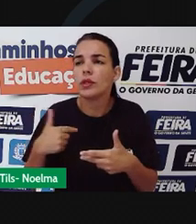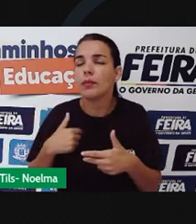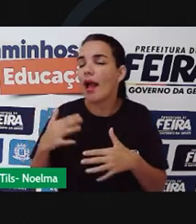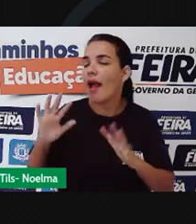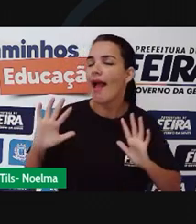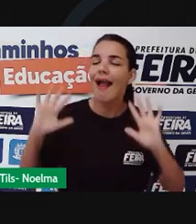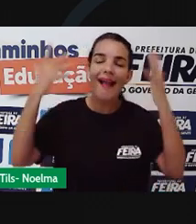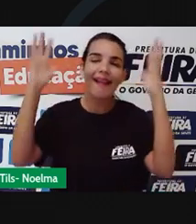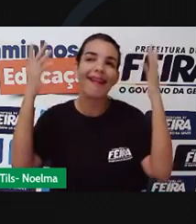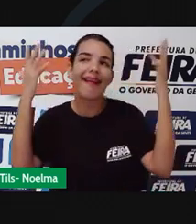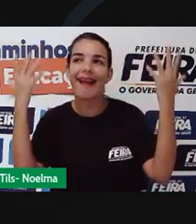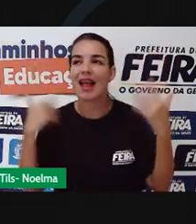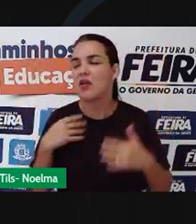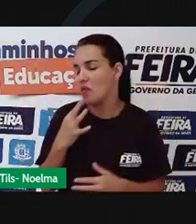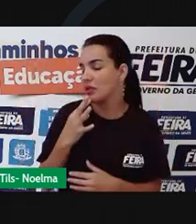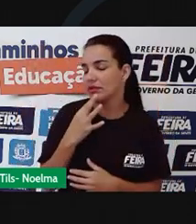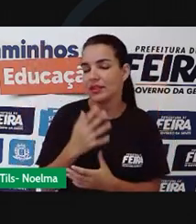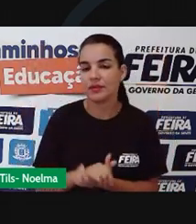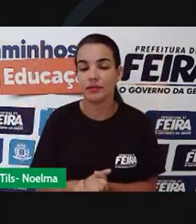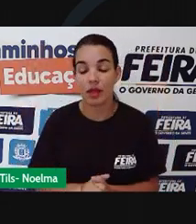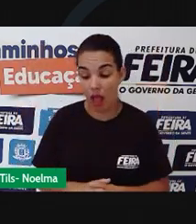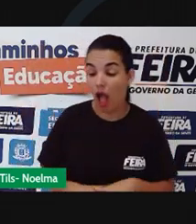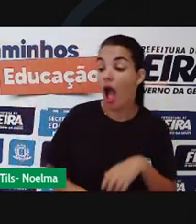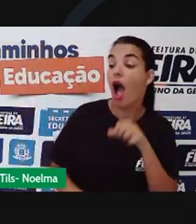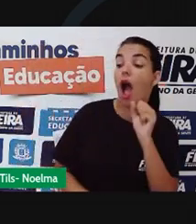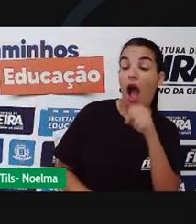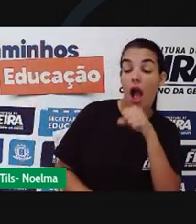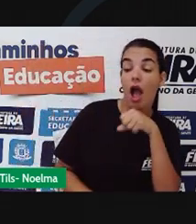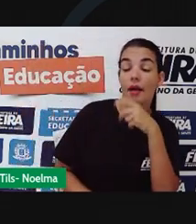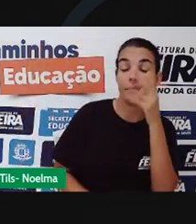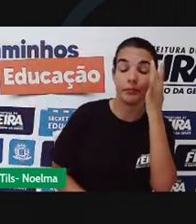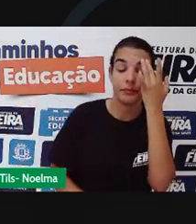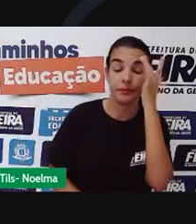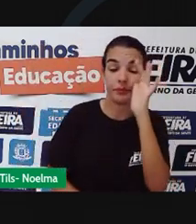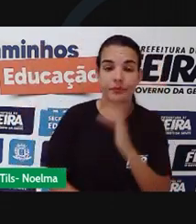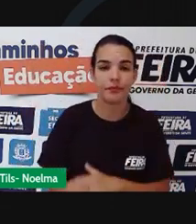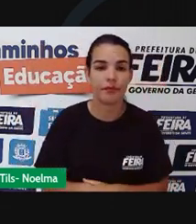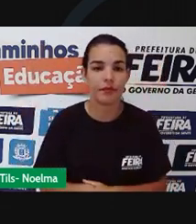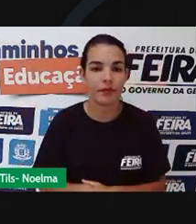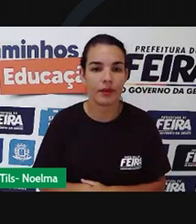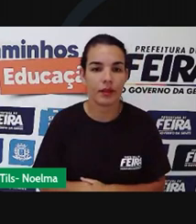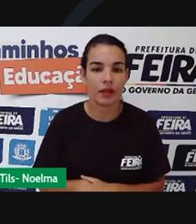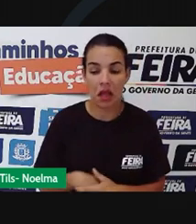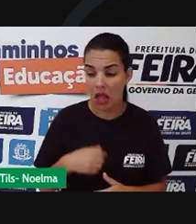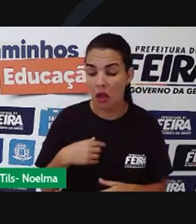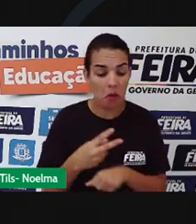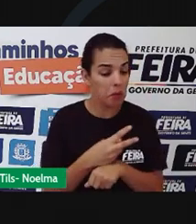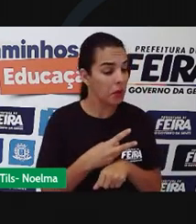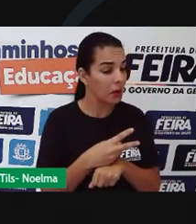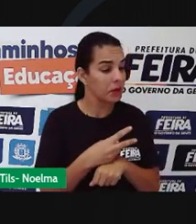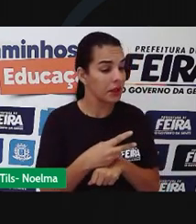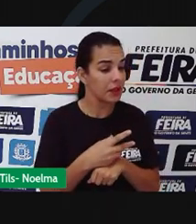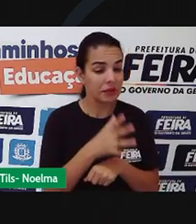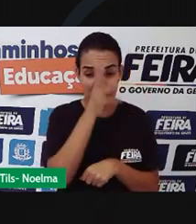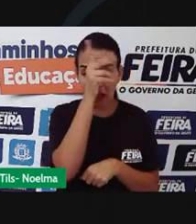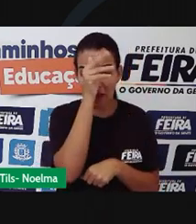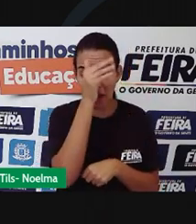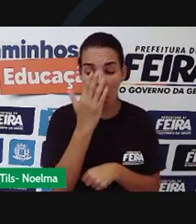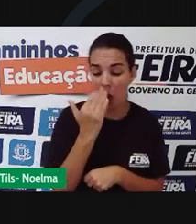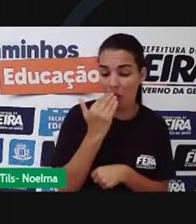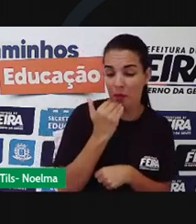alegrar, pra eu conhecer. Ah, tá. Eu tô procurando um frango mesmo pra comer.